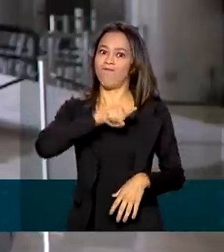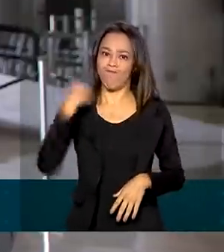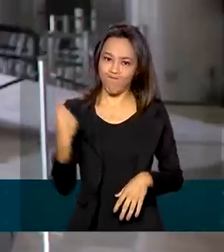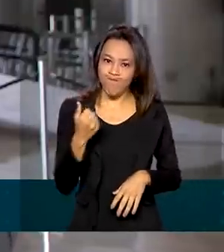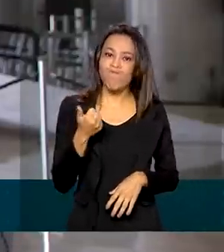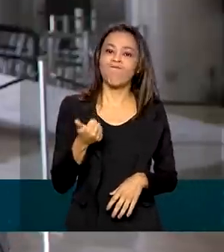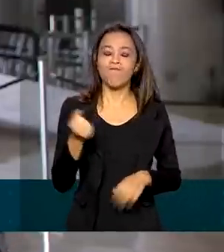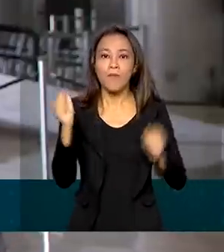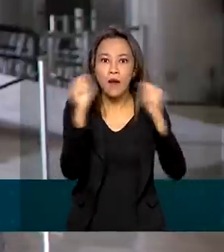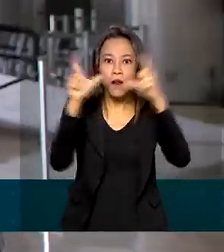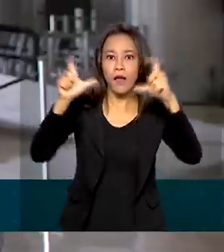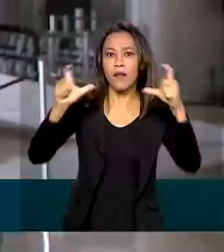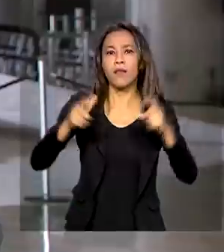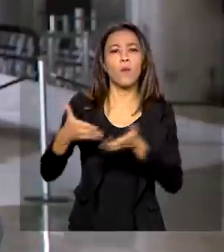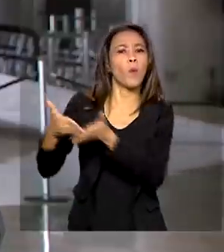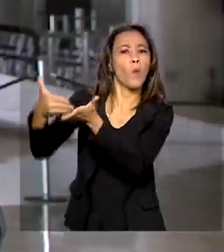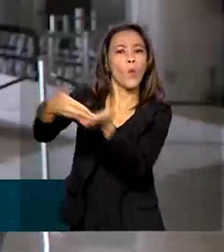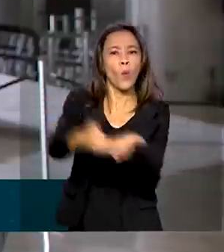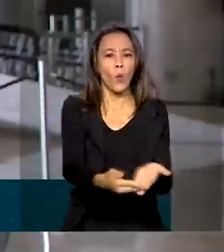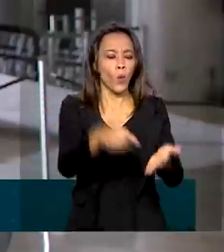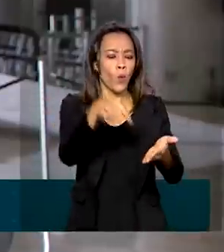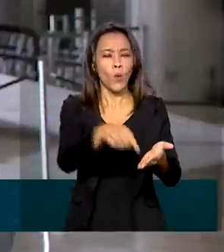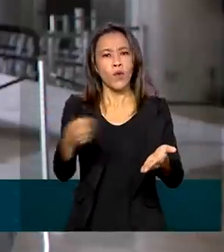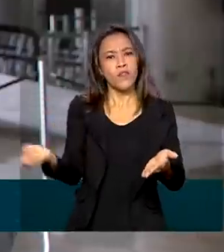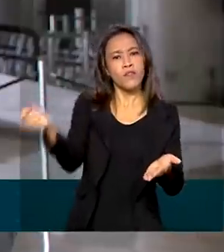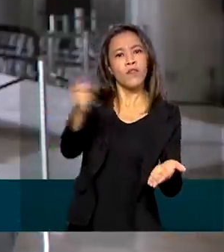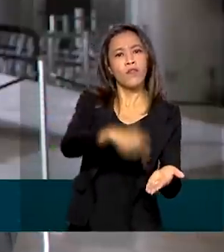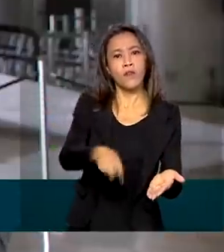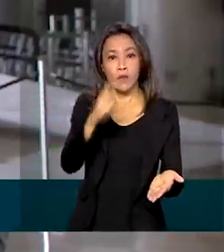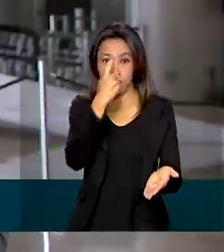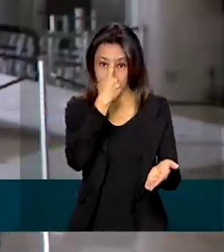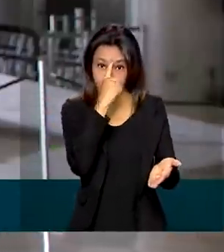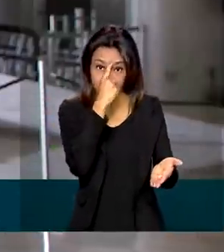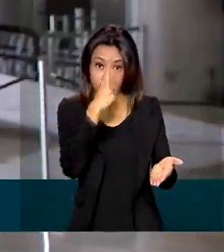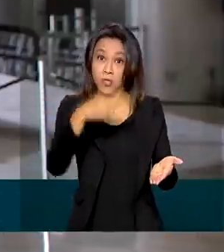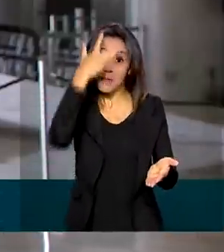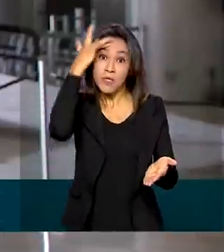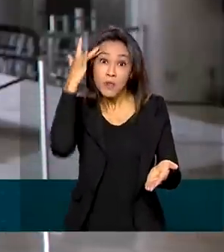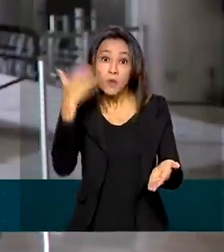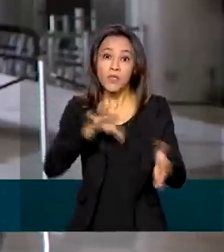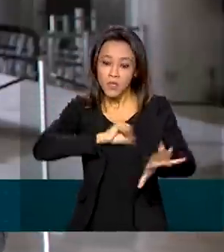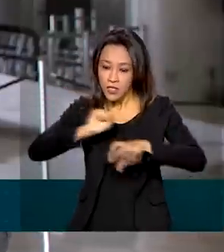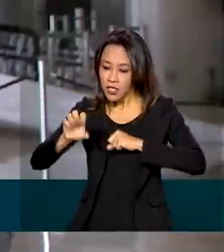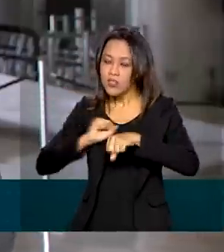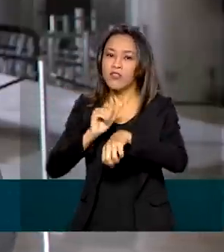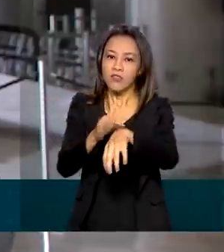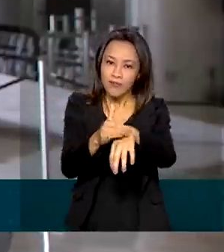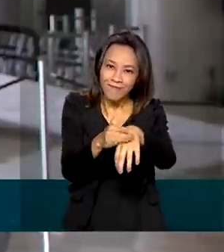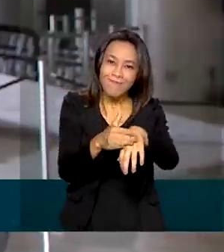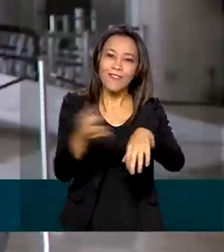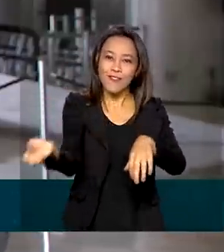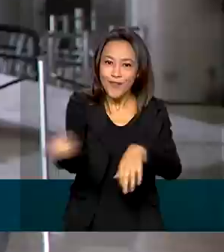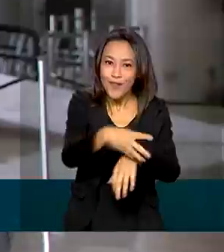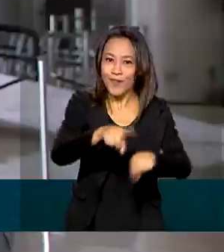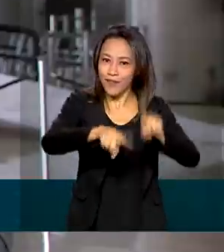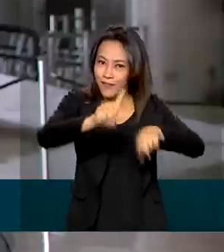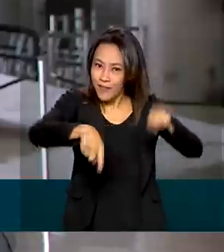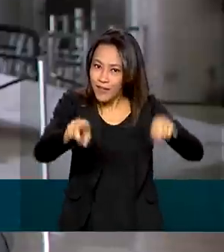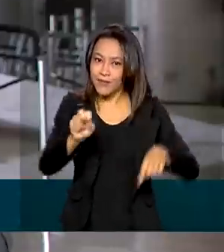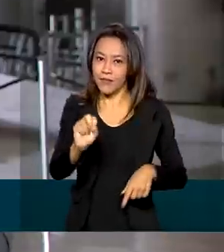O principal alerta é com o navio que chegou da Índia no Brasil, com tripulantes contaminados por essa nova cepa, Dani, para que a